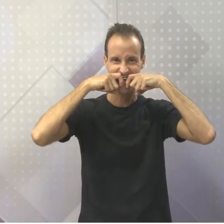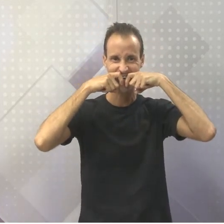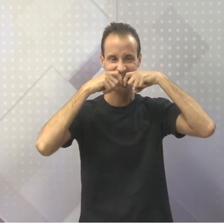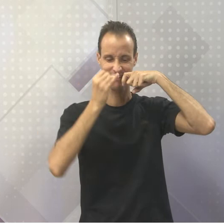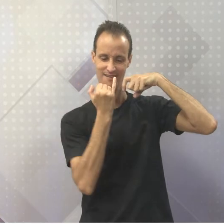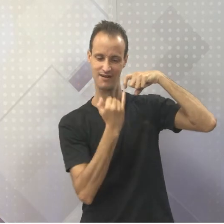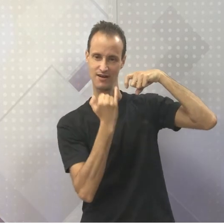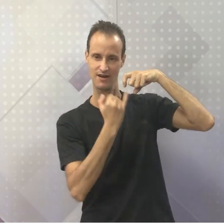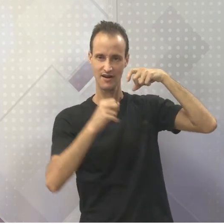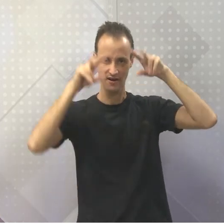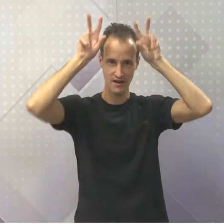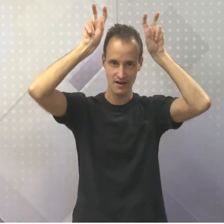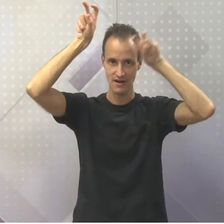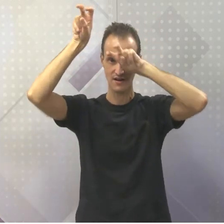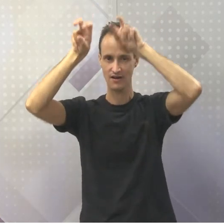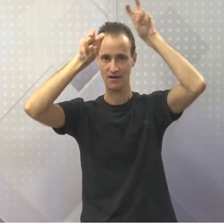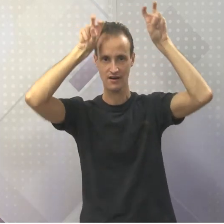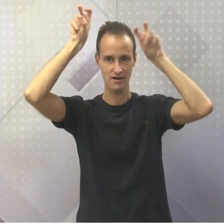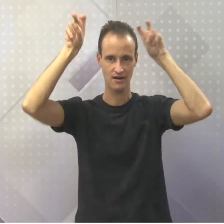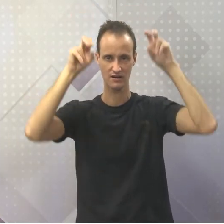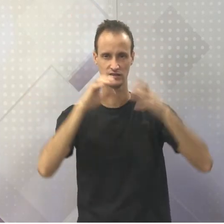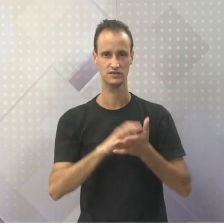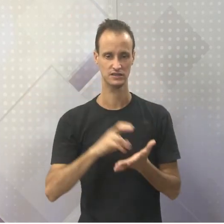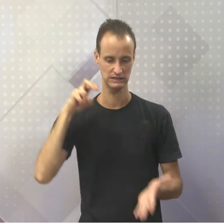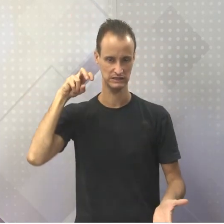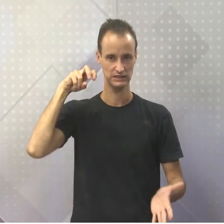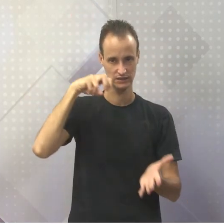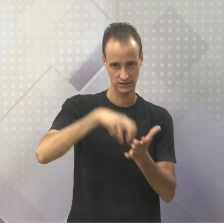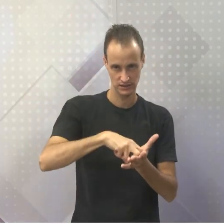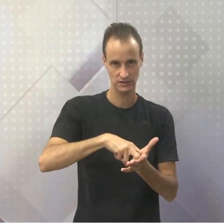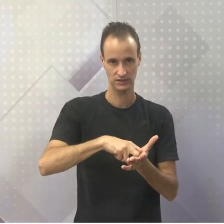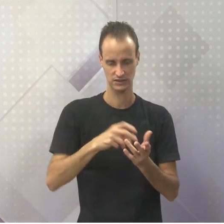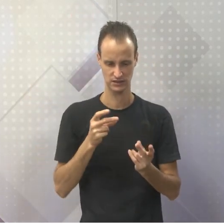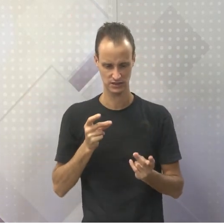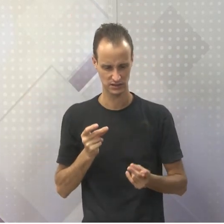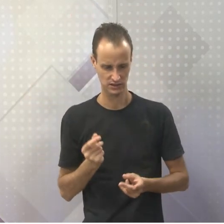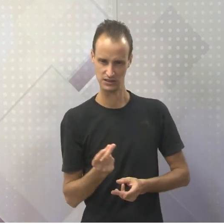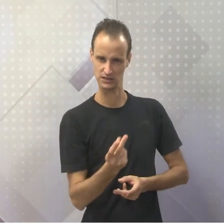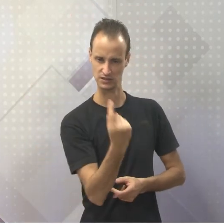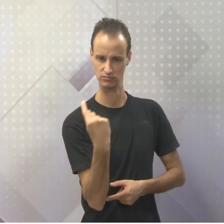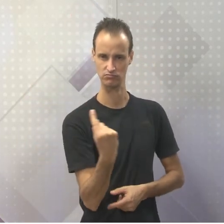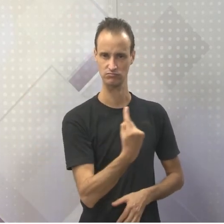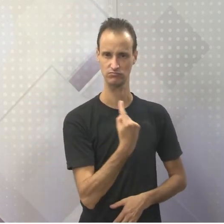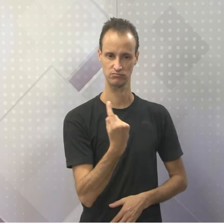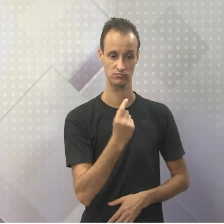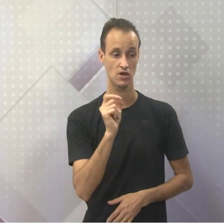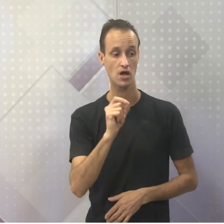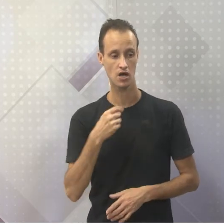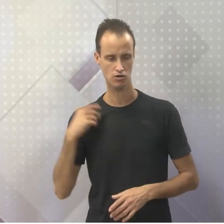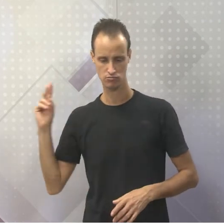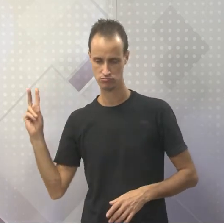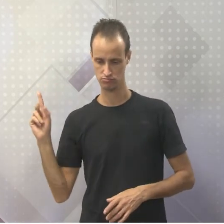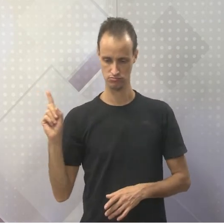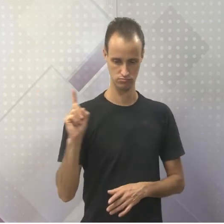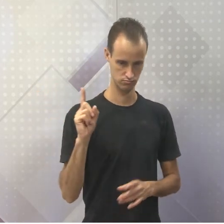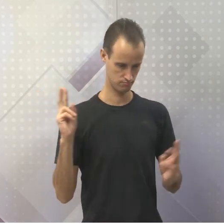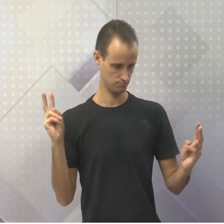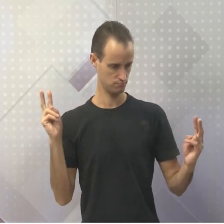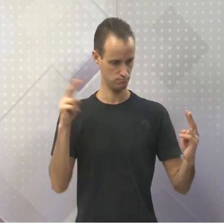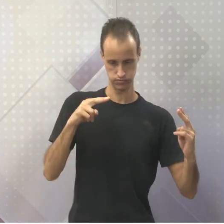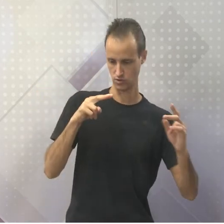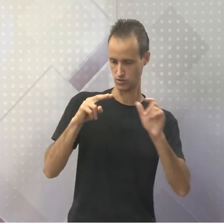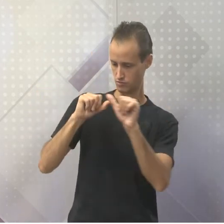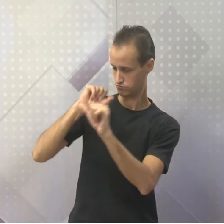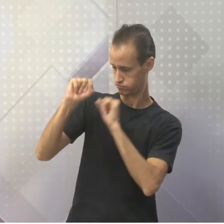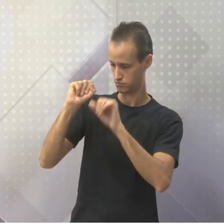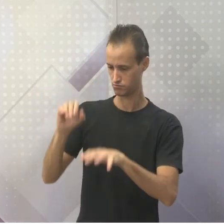cabelos de serpente, a Medusa foi condenada à eterna solidão. Quem ousava olhar para seus olhos, era